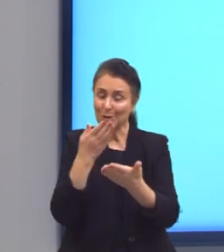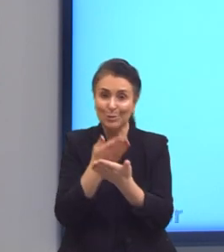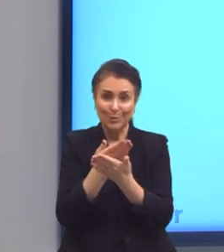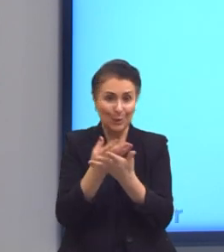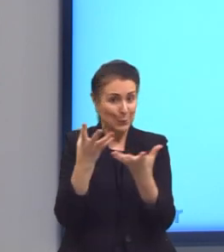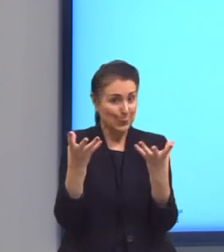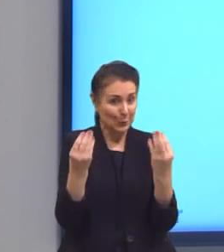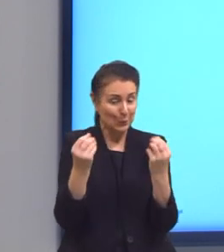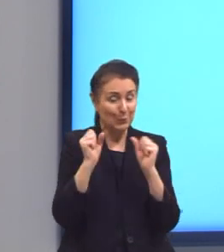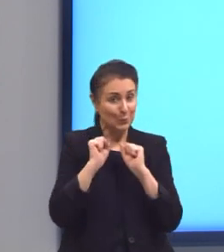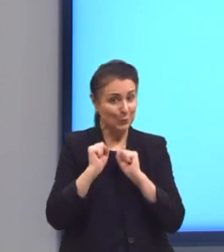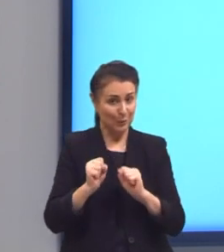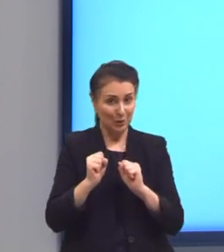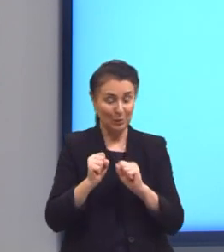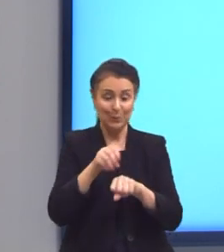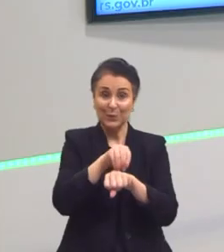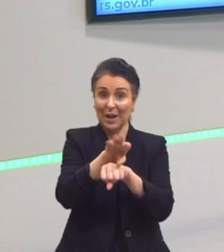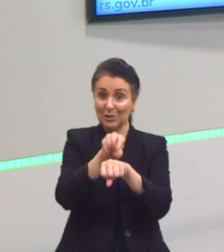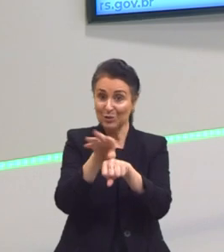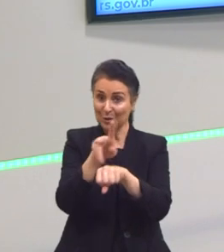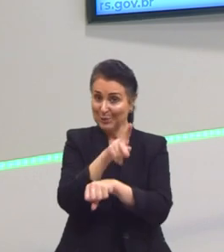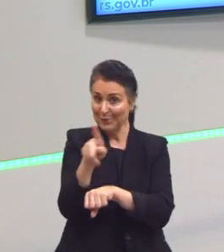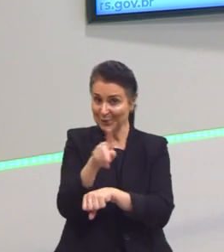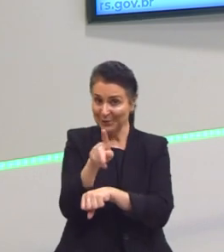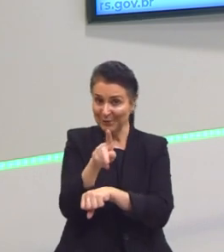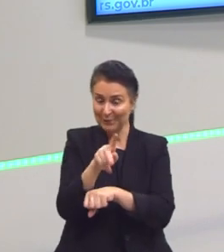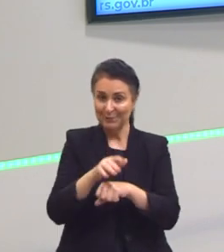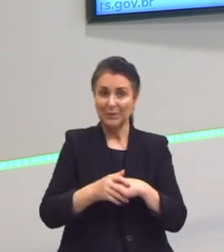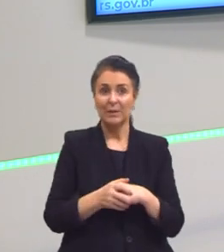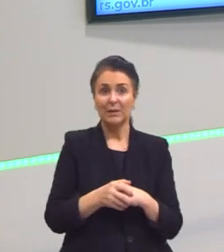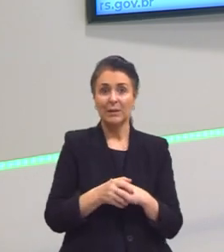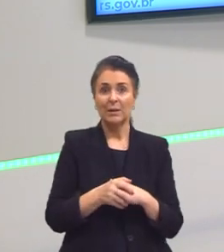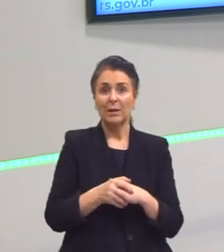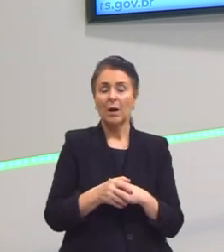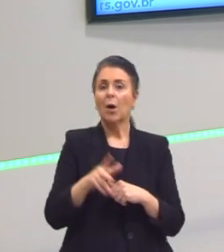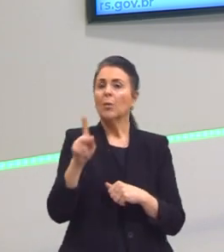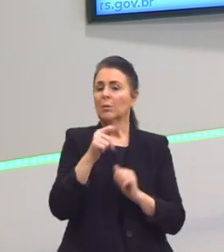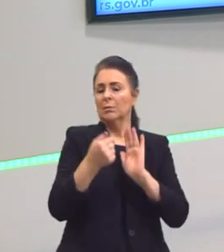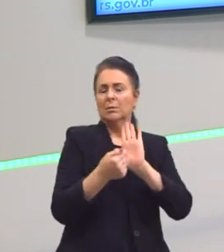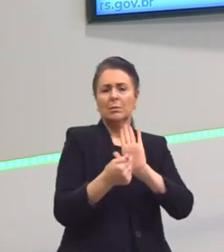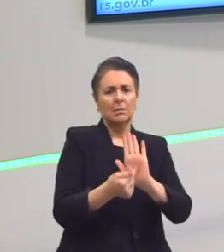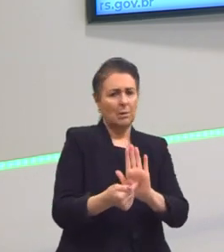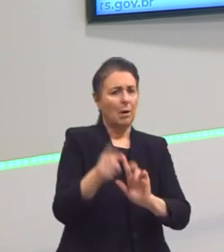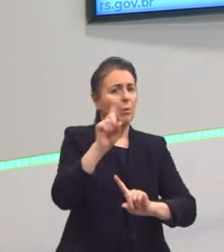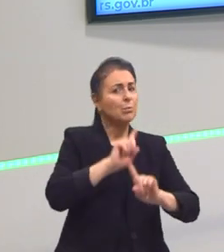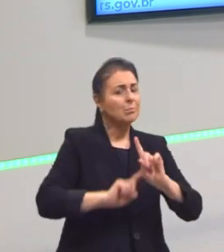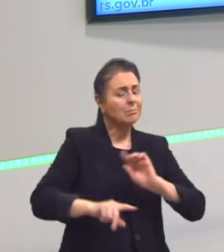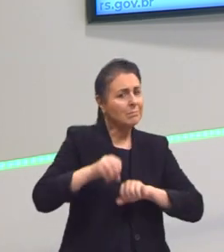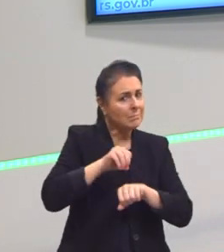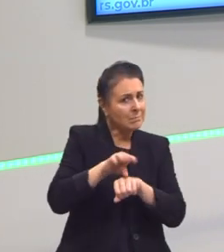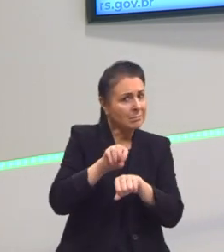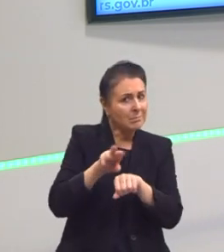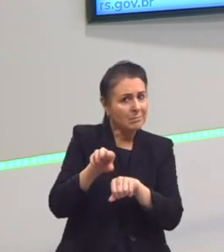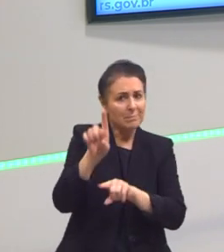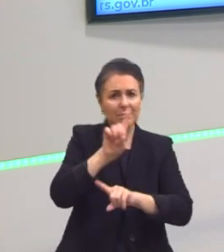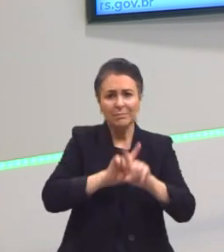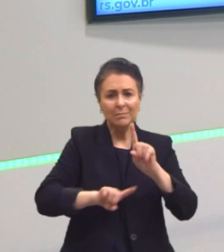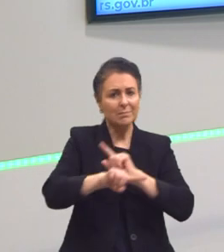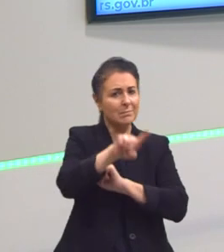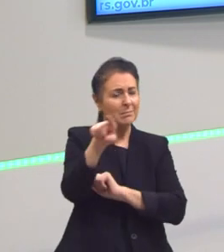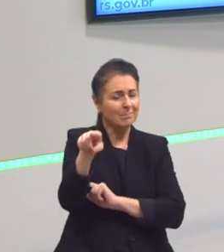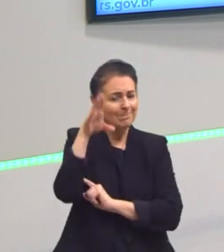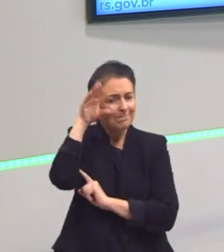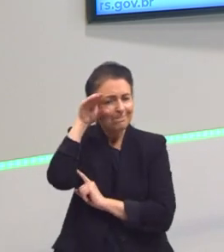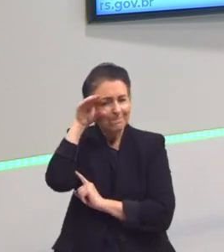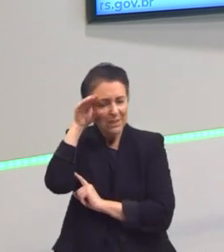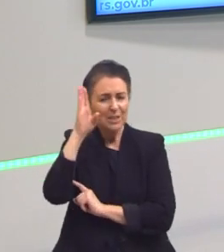Então, vamos lá para as nossas dicas de hoje, tá? Assim, gente, eu trouxe algumas dicas, mas algumas vocês vão observar